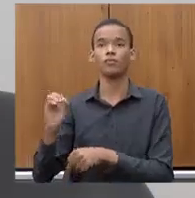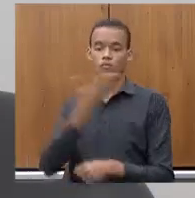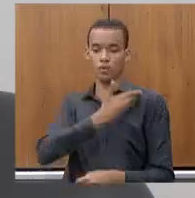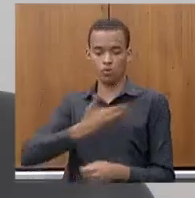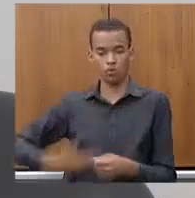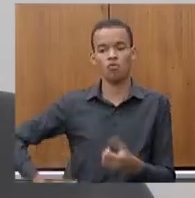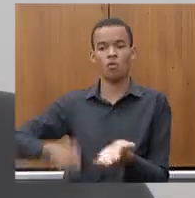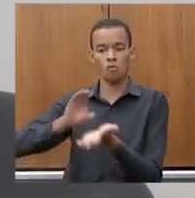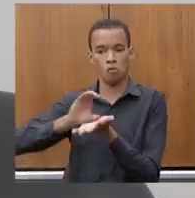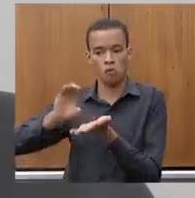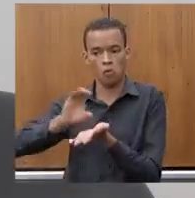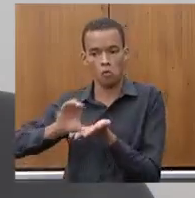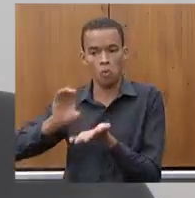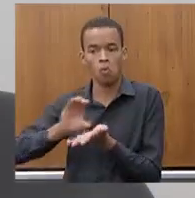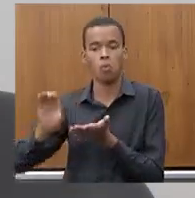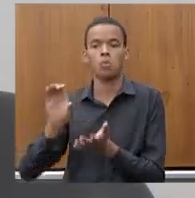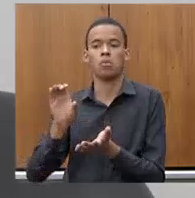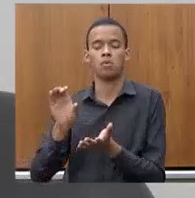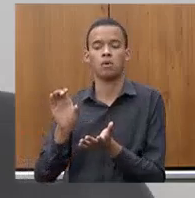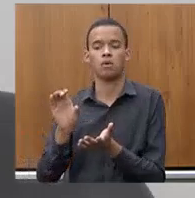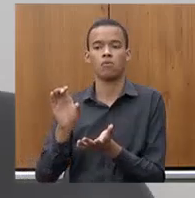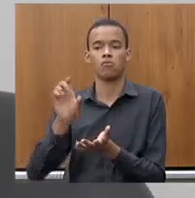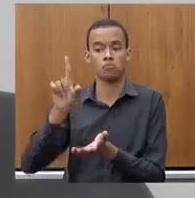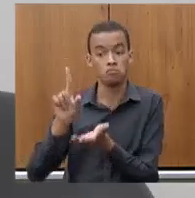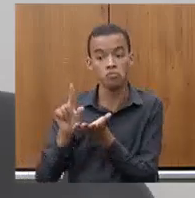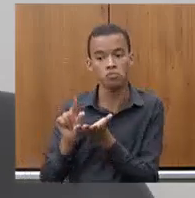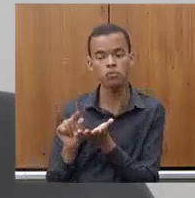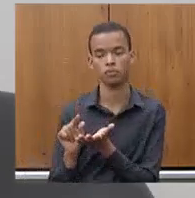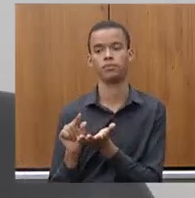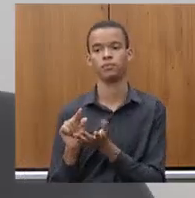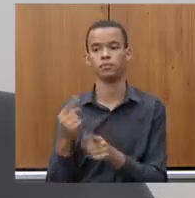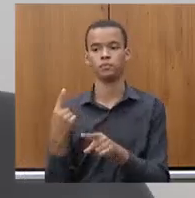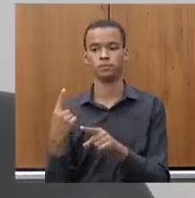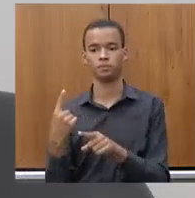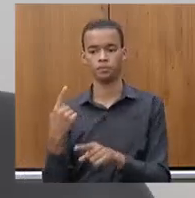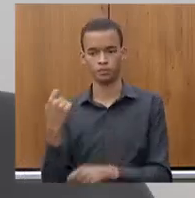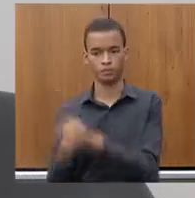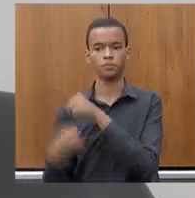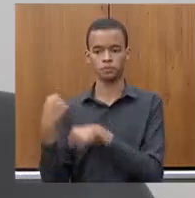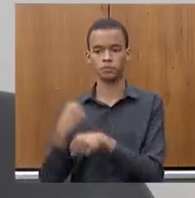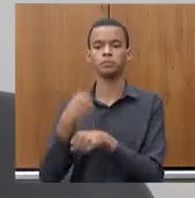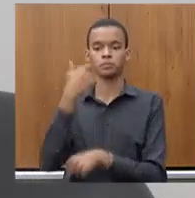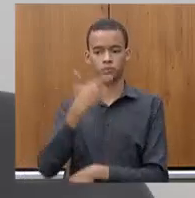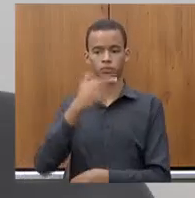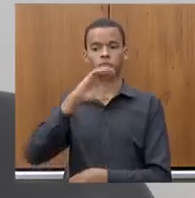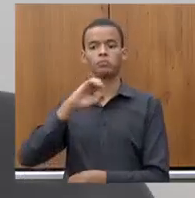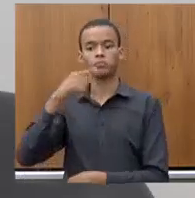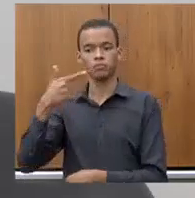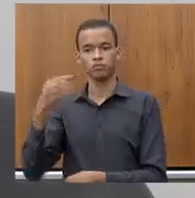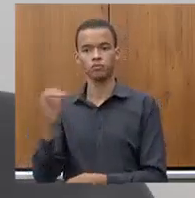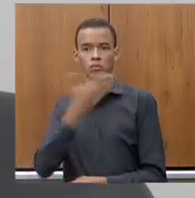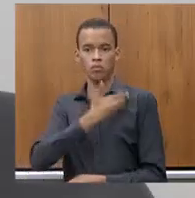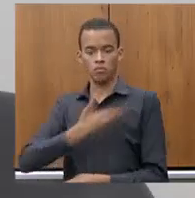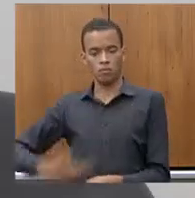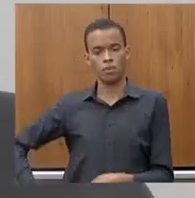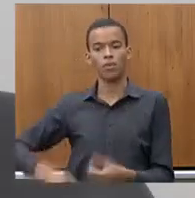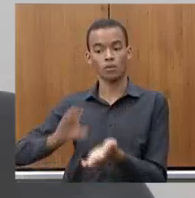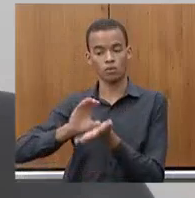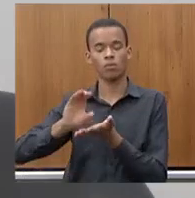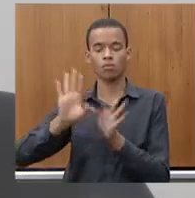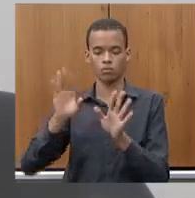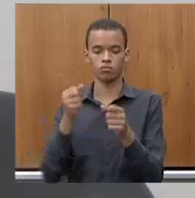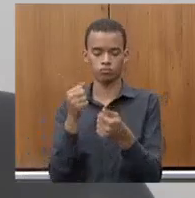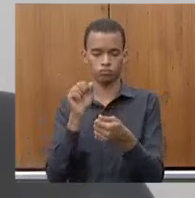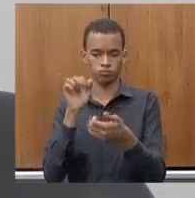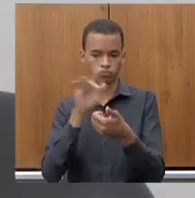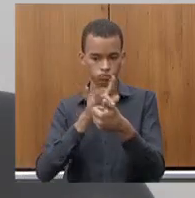Vamos pegar aqui certinho. Em 2020, o governo deixou de investir. Vou abrir a